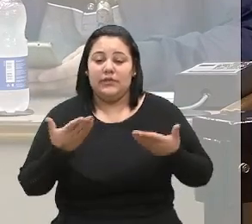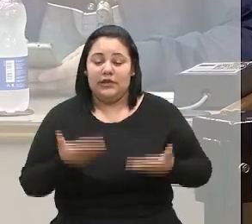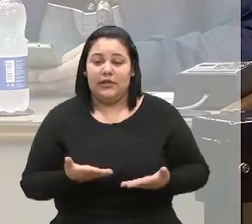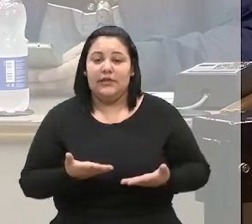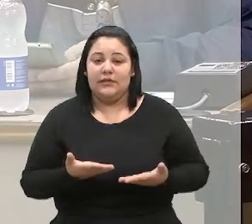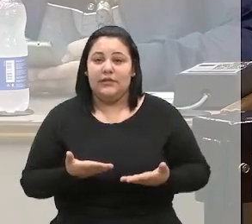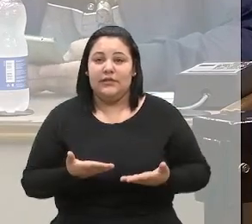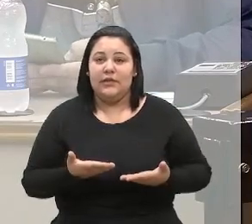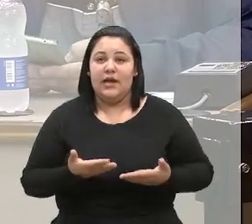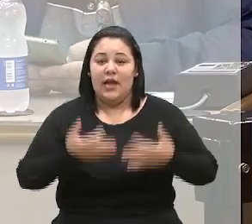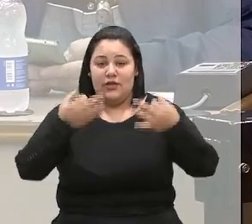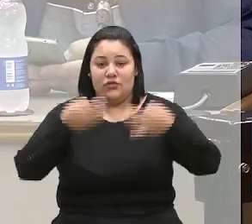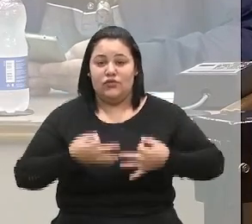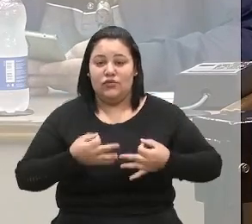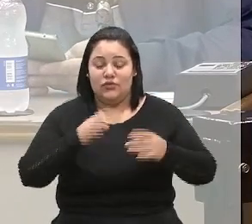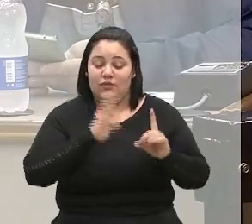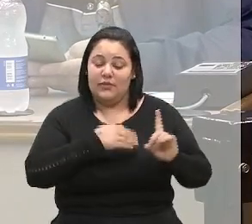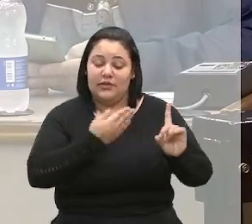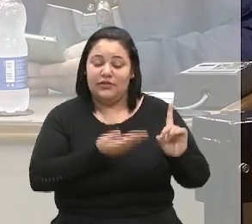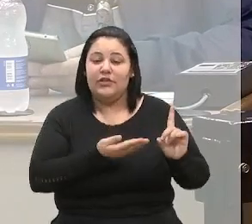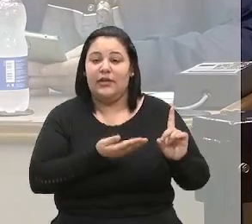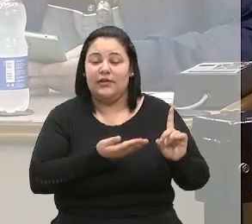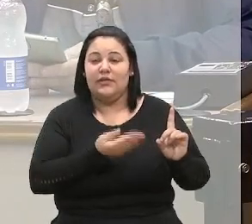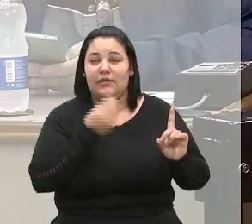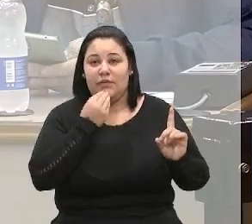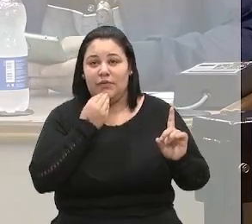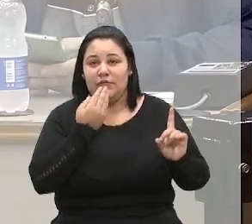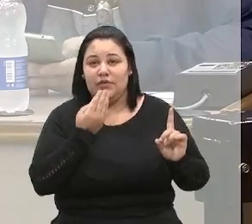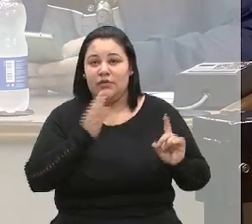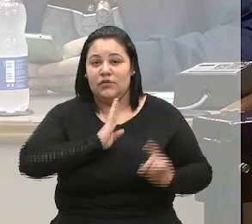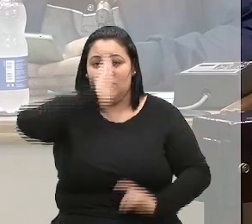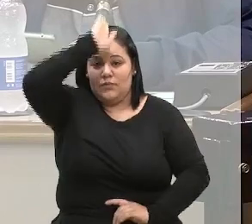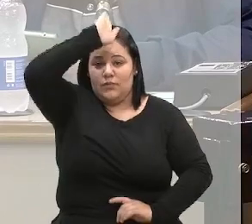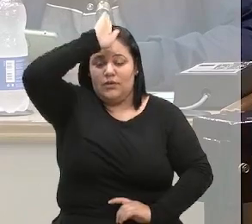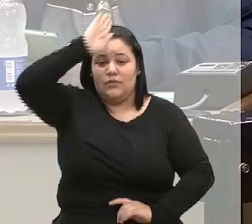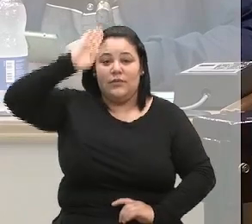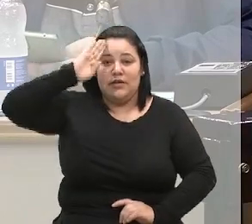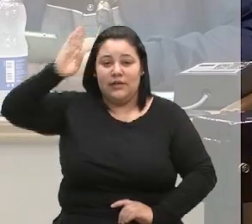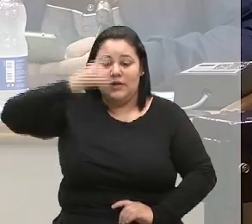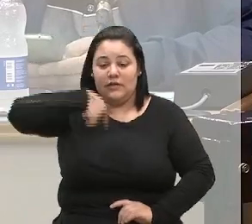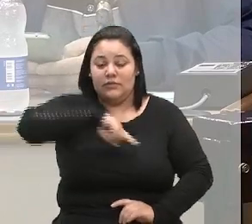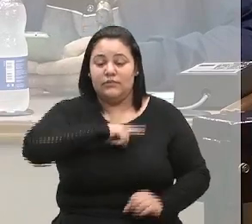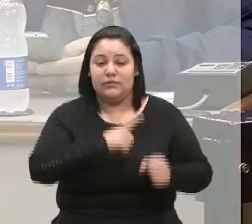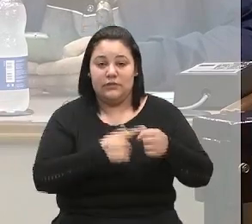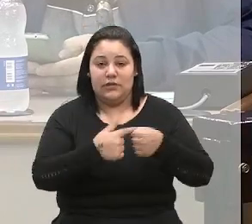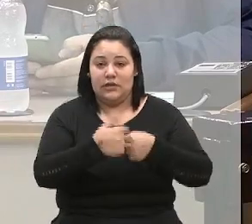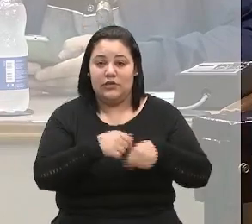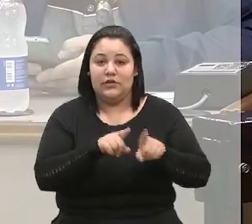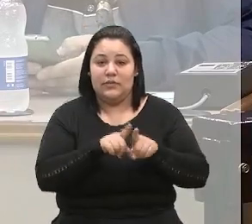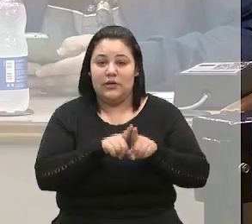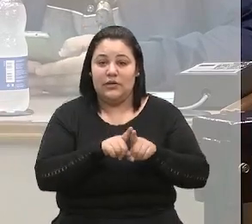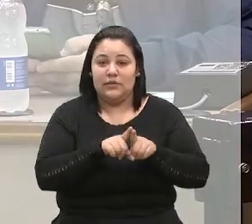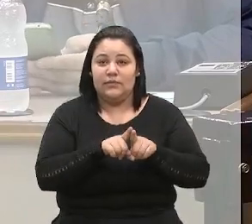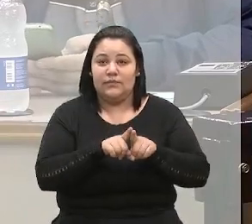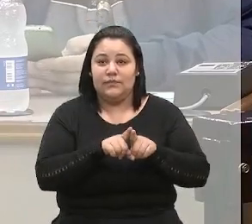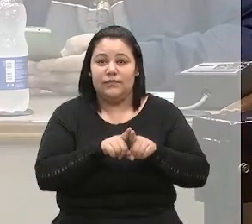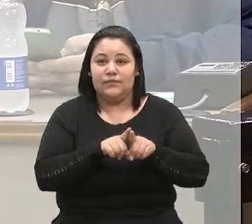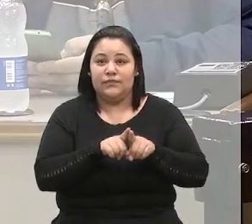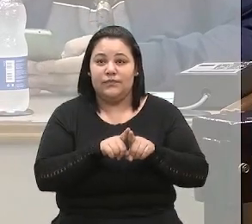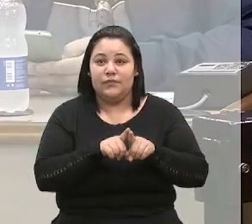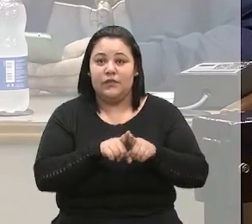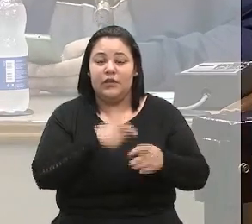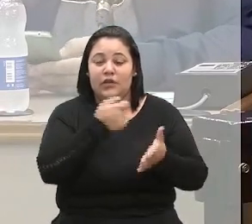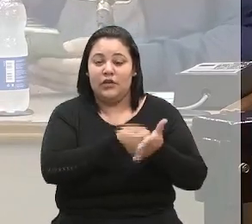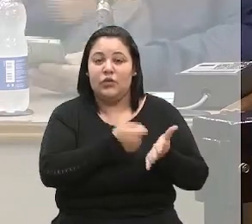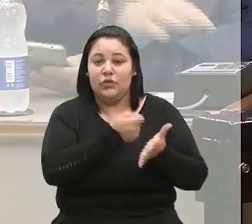mais justo do que nós homenagearmos os bombeiros militares de nossa cidade que tanto lutam diuturnamente para